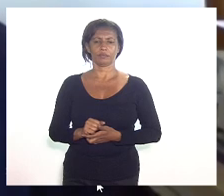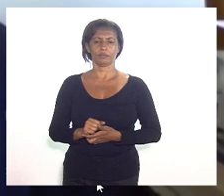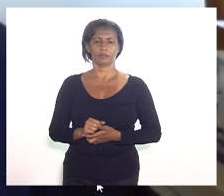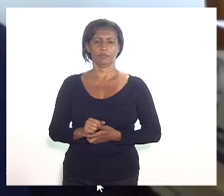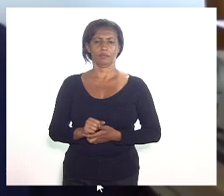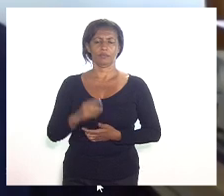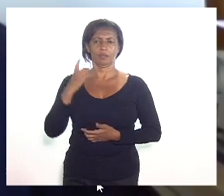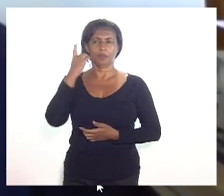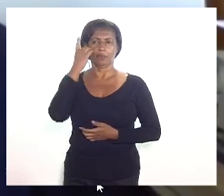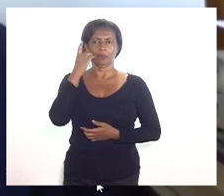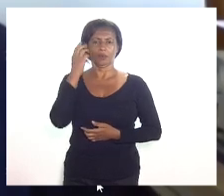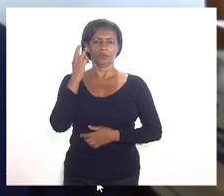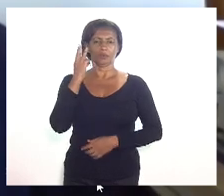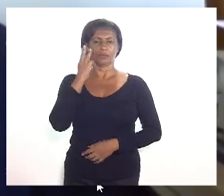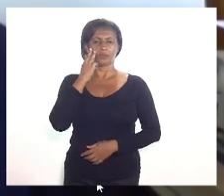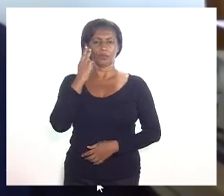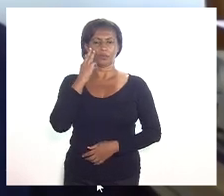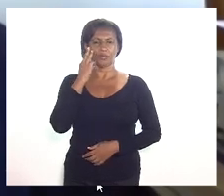carneiro